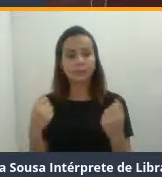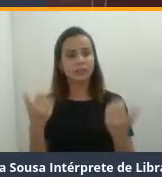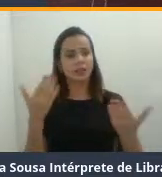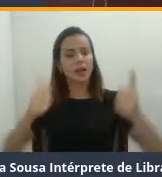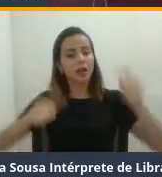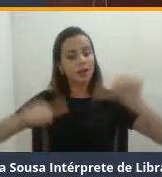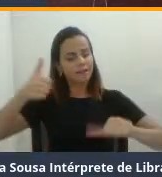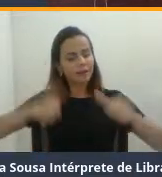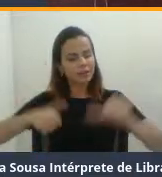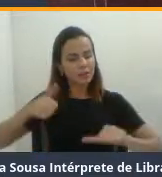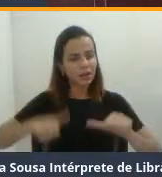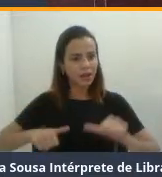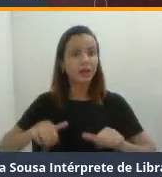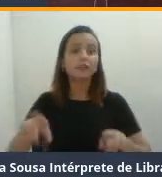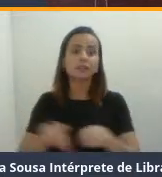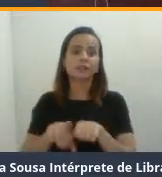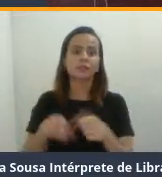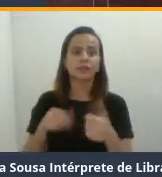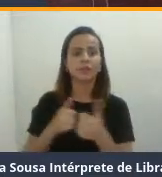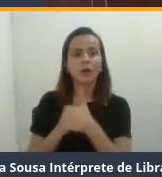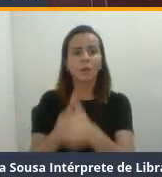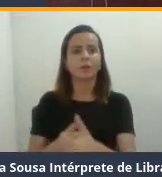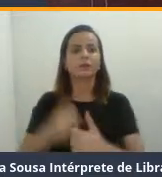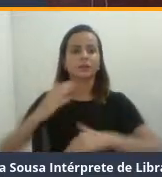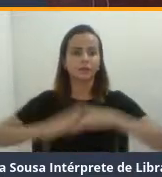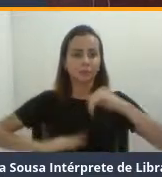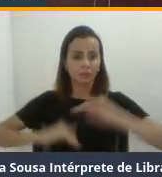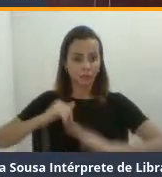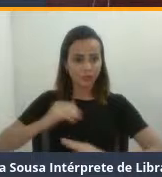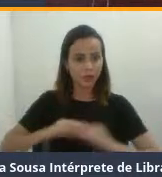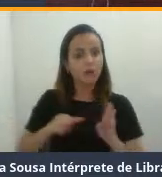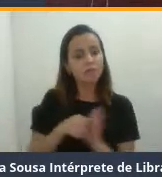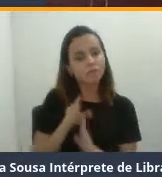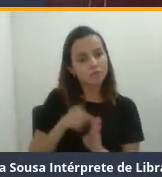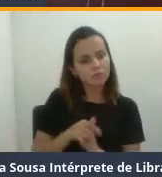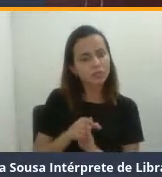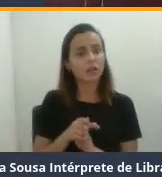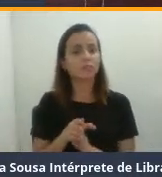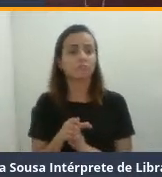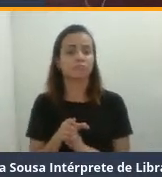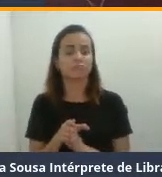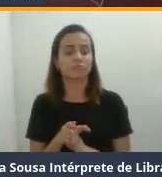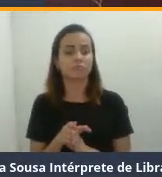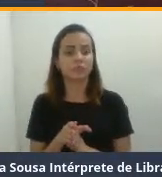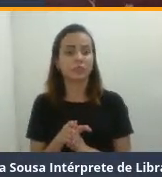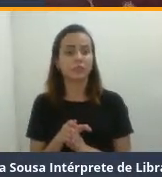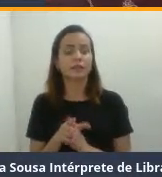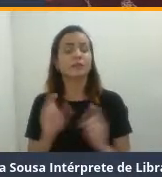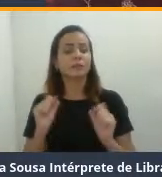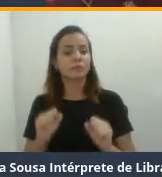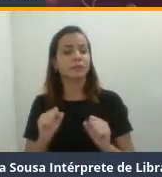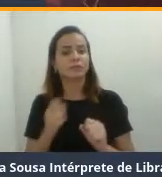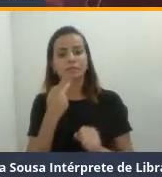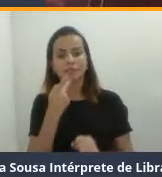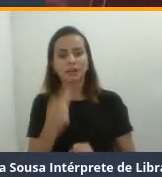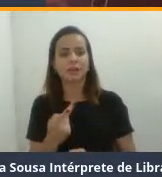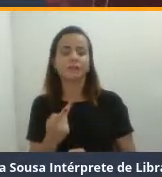importante, e o acompanhamento de um profissional qualificado, certo? Para que ele possa, sim, dizer